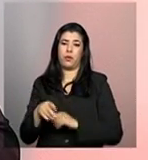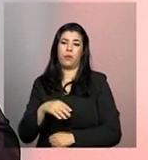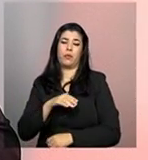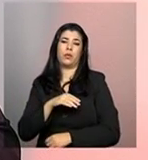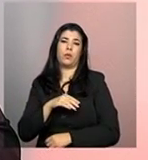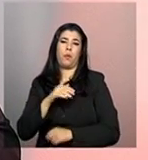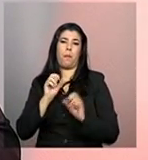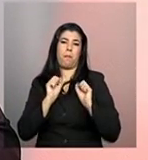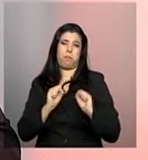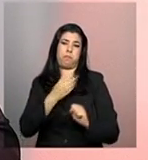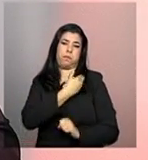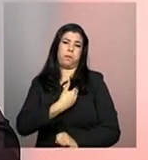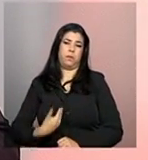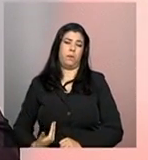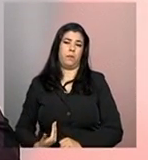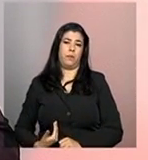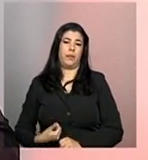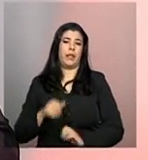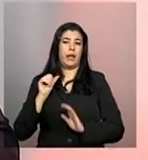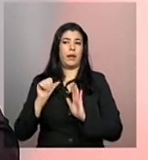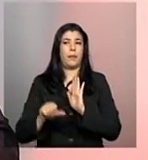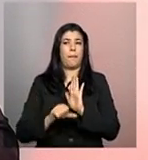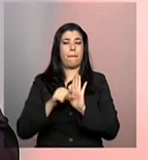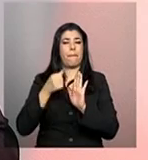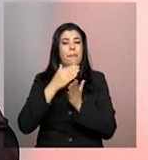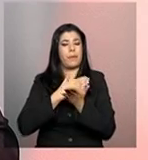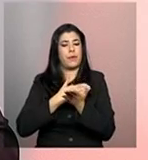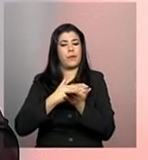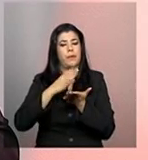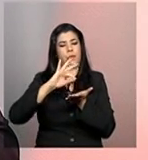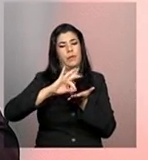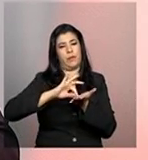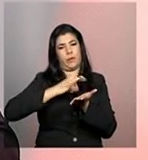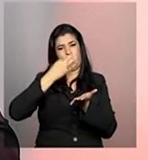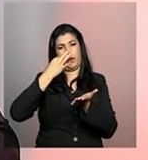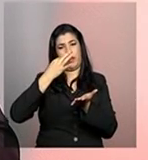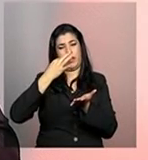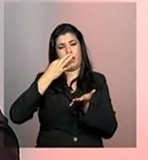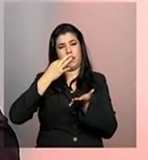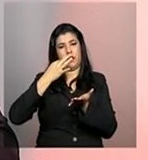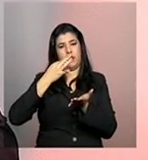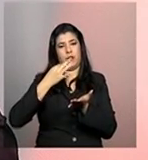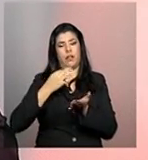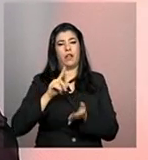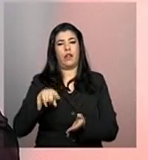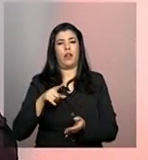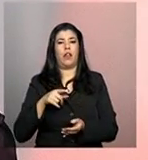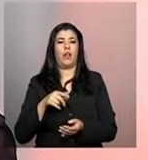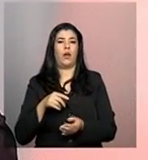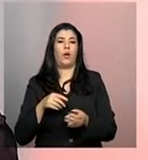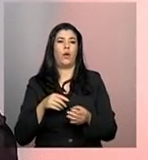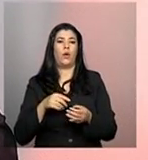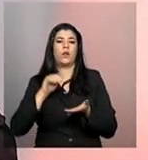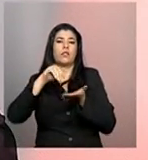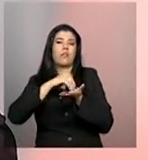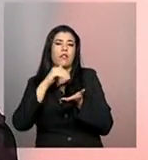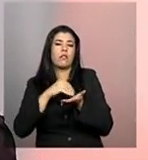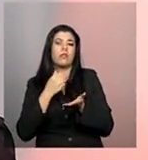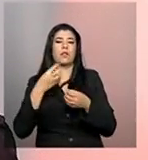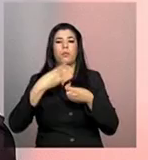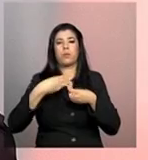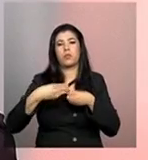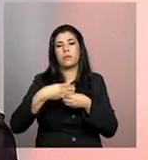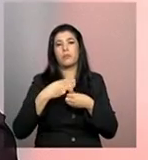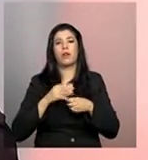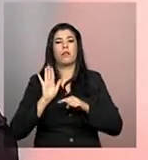público. Nesse primeiro momento, quem está preenchendo o cadastro é o órgão gestor municipal, Secretaria Municipal de Assistência